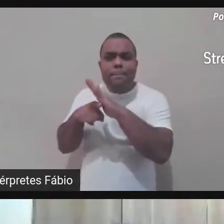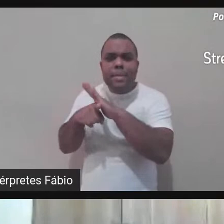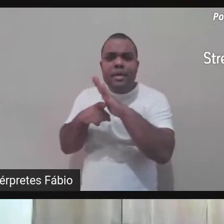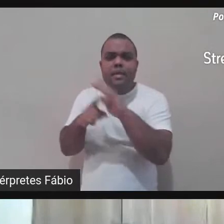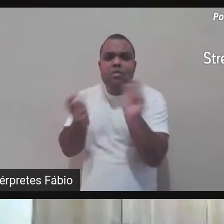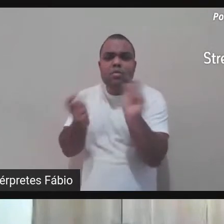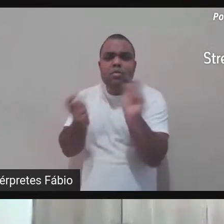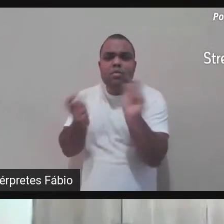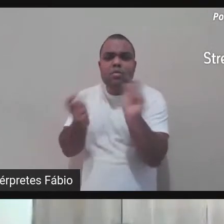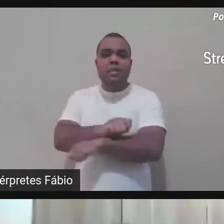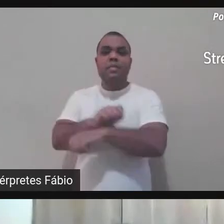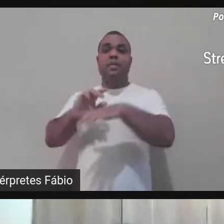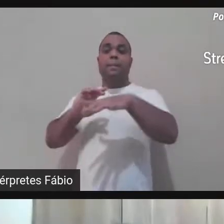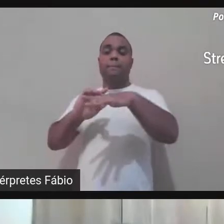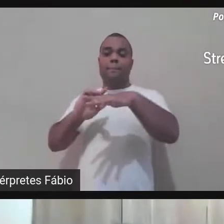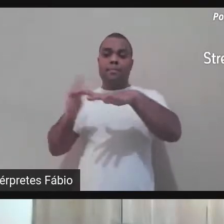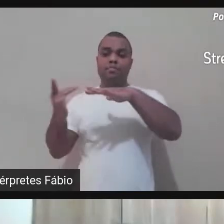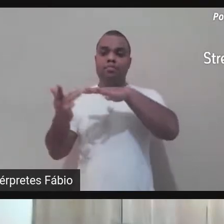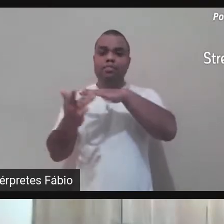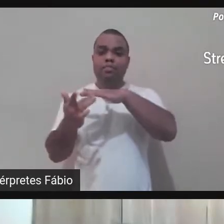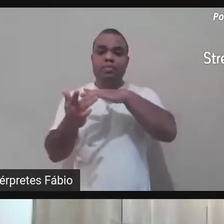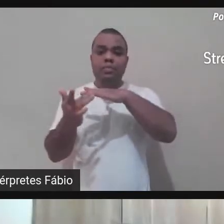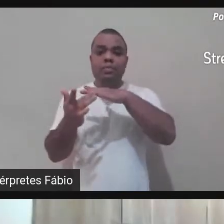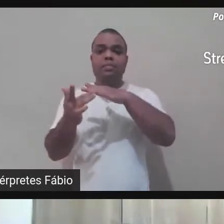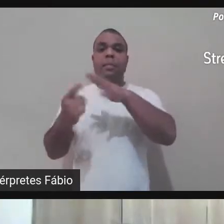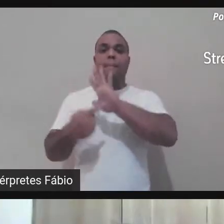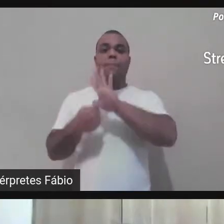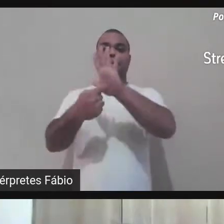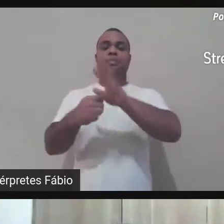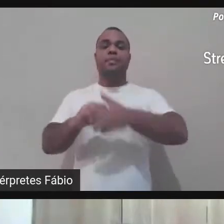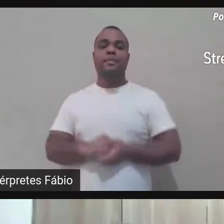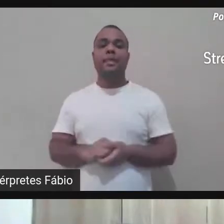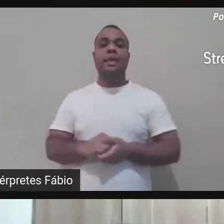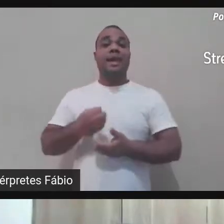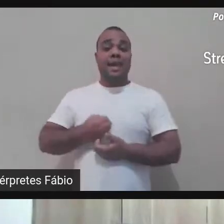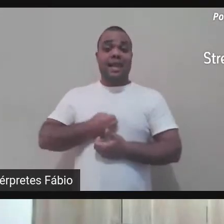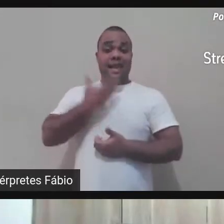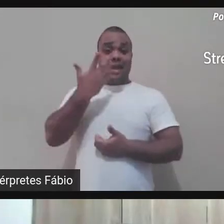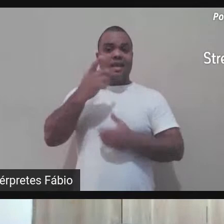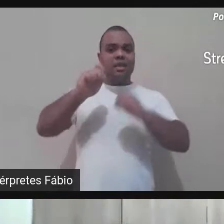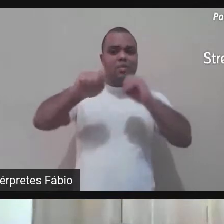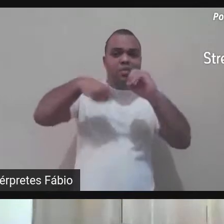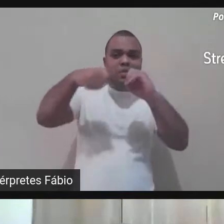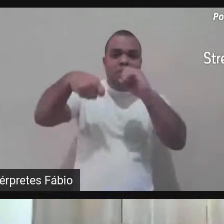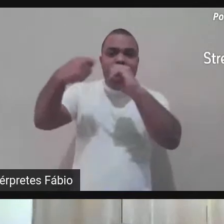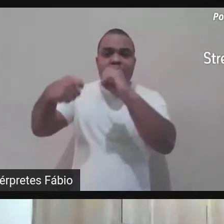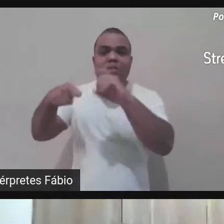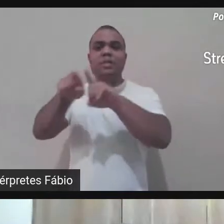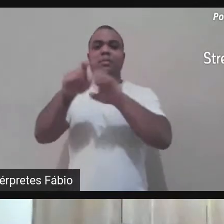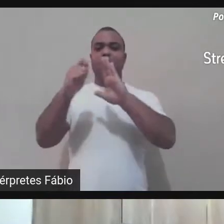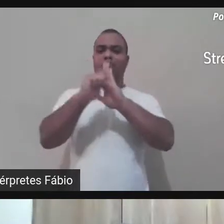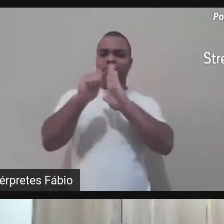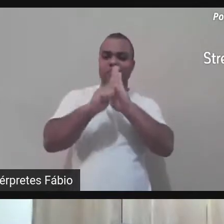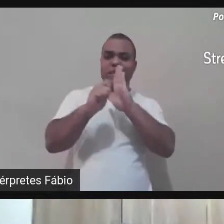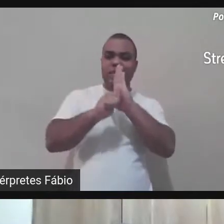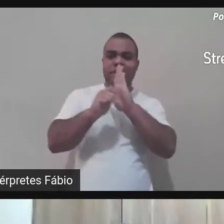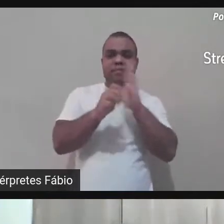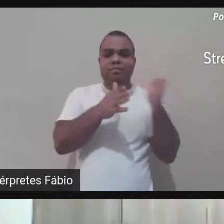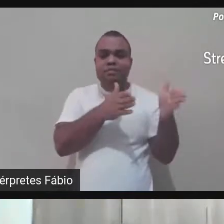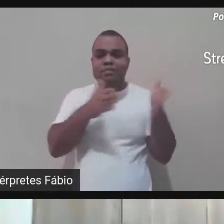É podcaster, apresentadora e roteirista do canal Mimimídias, criado em 2017.